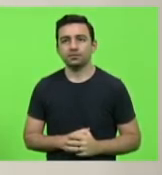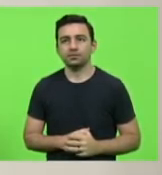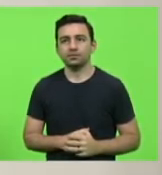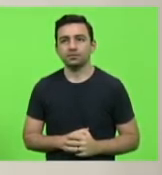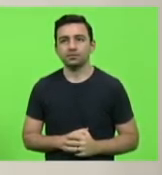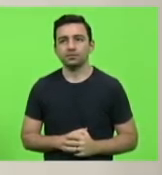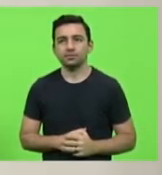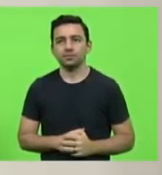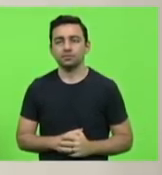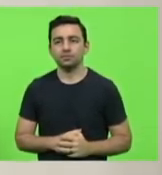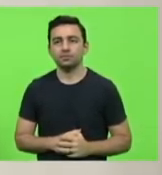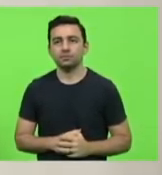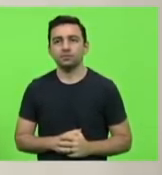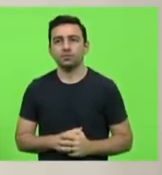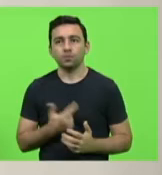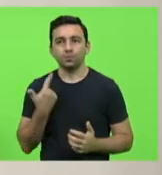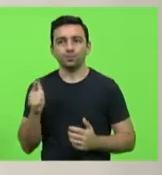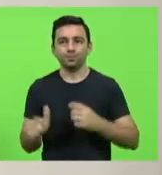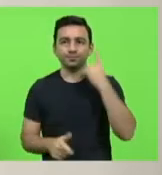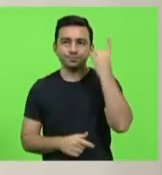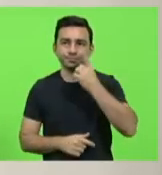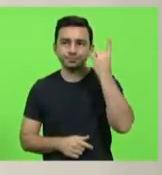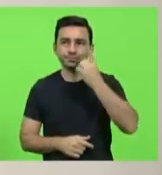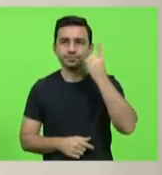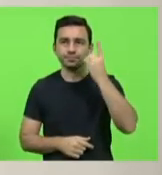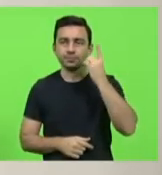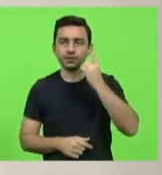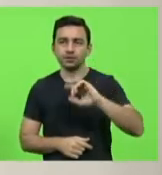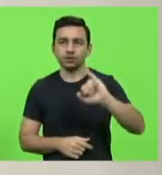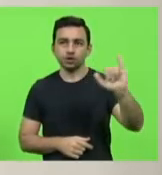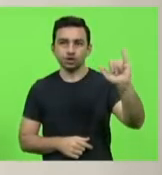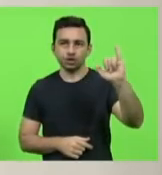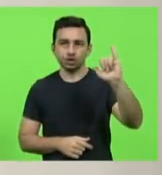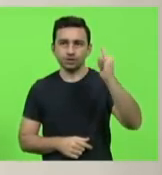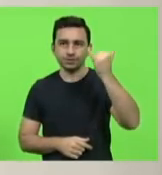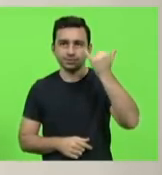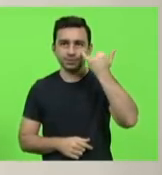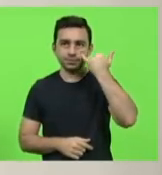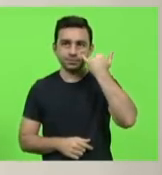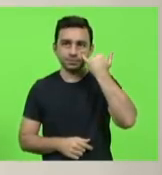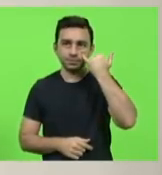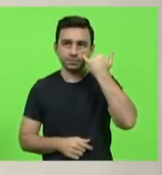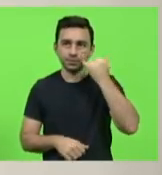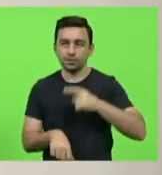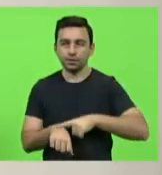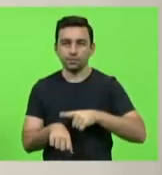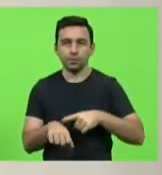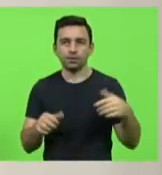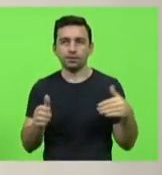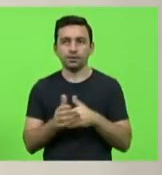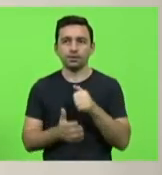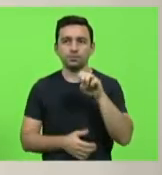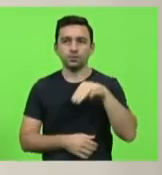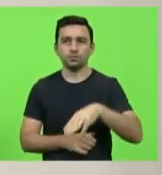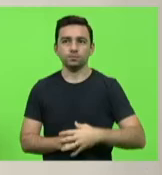Próximo deputado deputado Gessé Lopes por 10 minutos deputado Gessé.